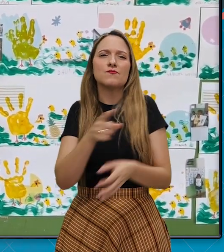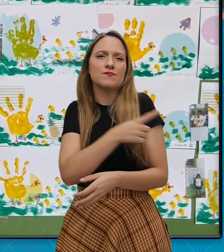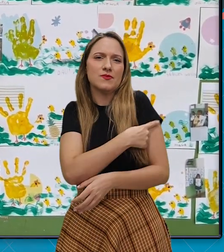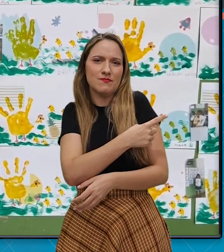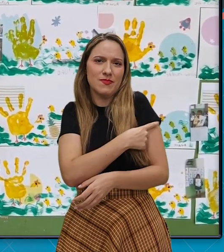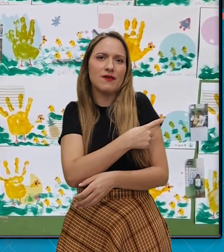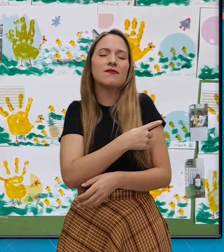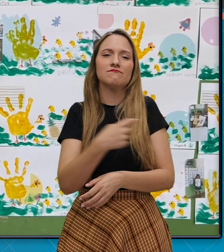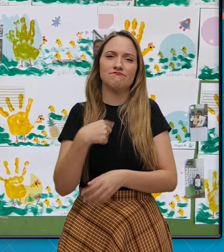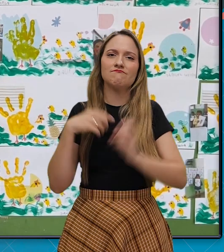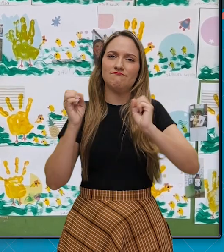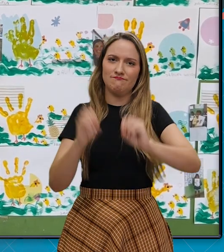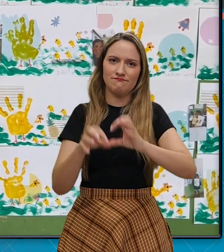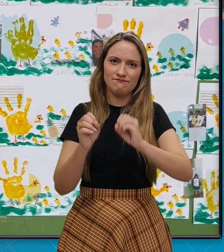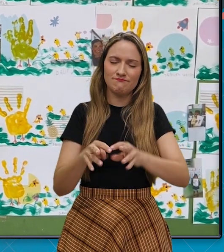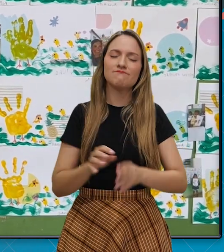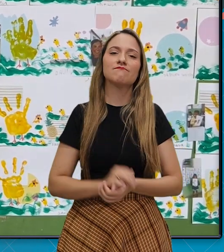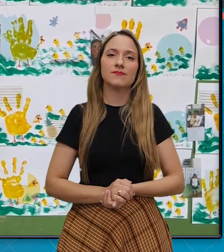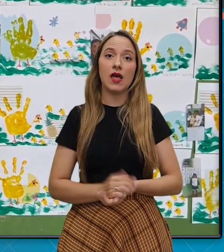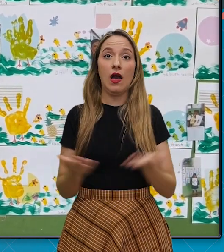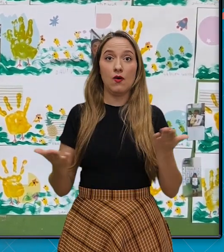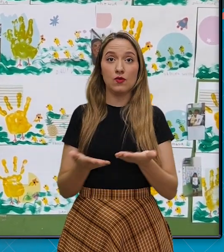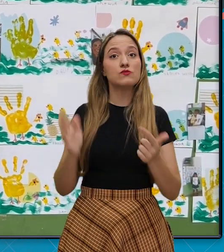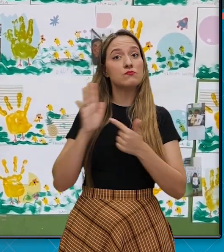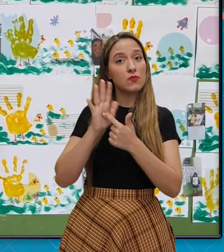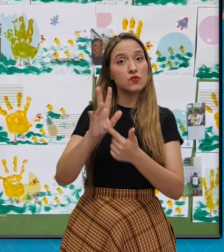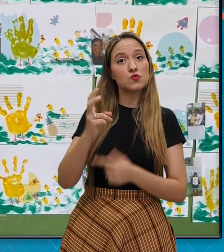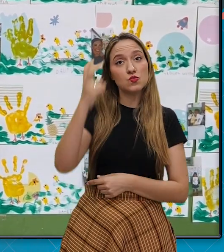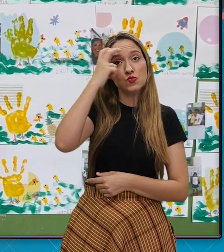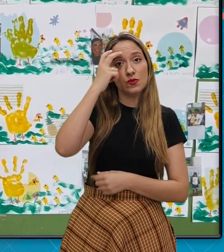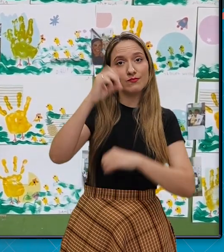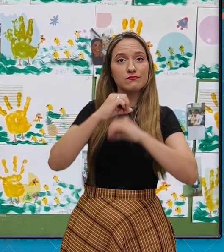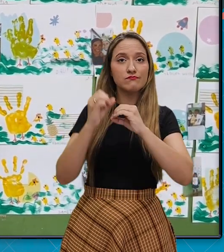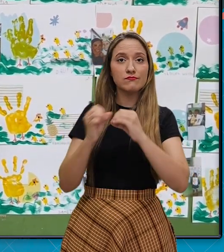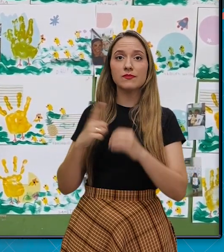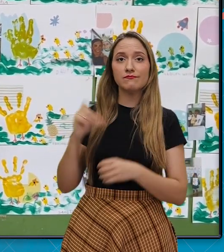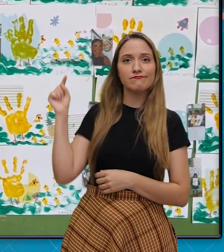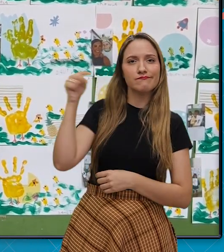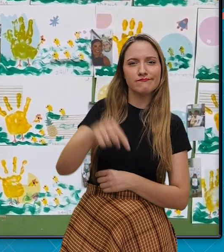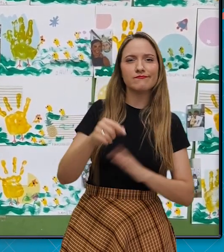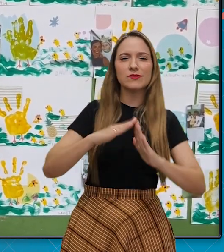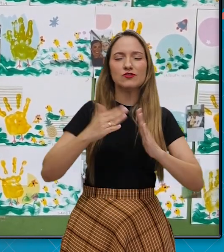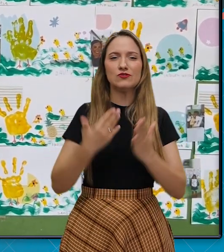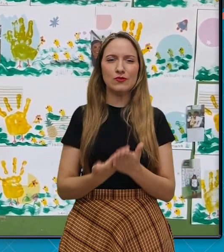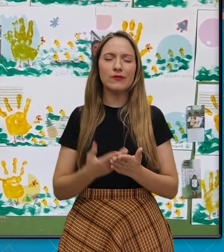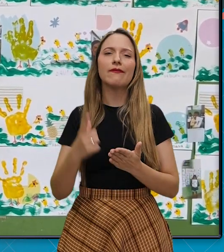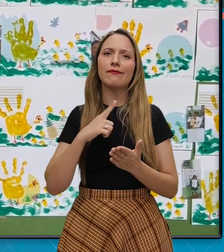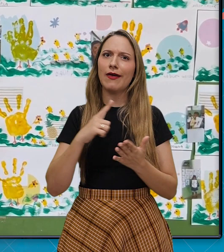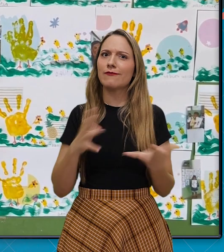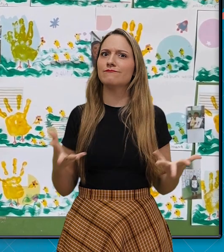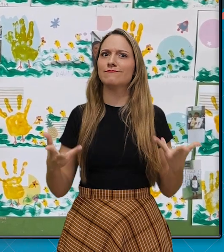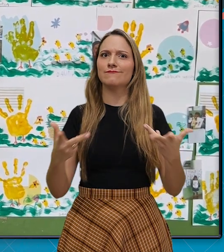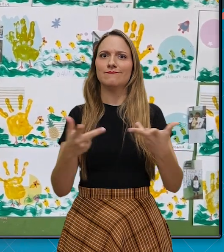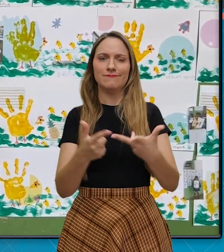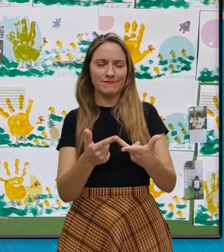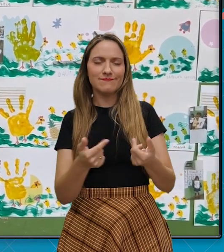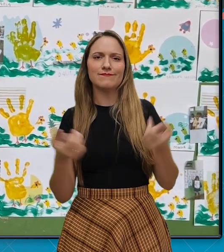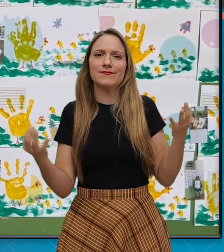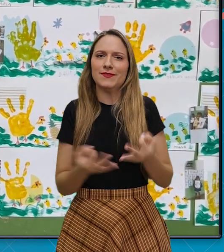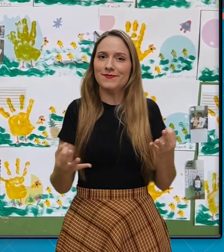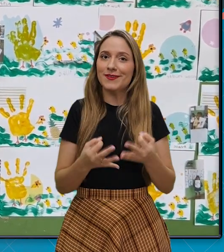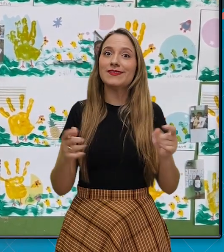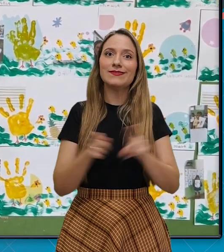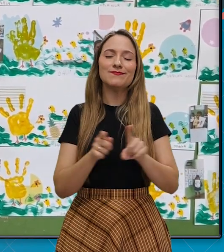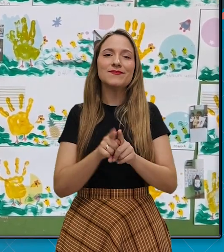ano eu estou atuando. E essa mostra cultural que a UFG trouxe para a nossa escola, além de muito rica, está